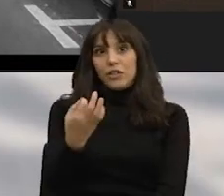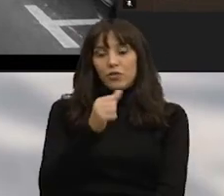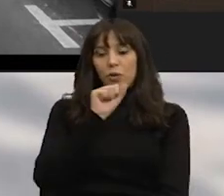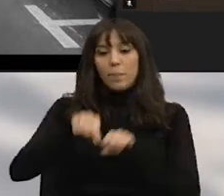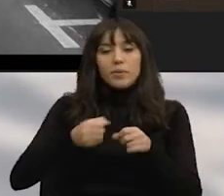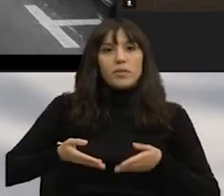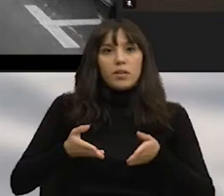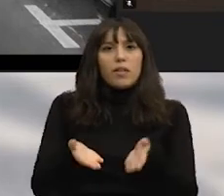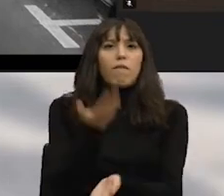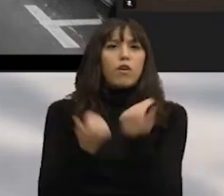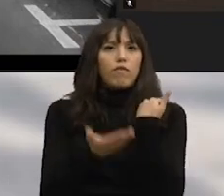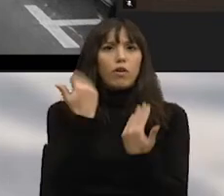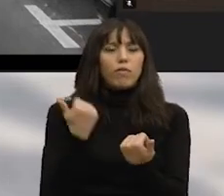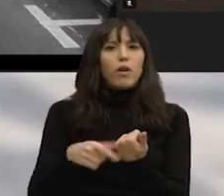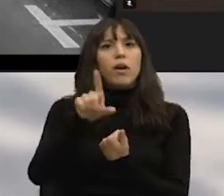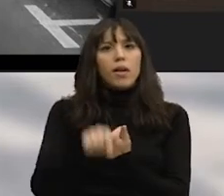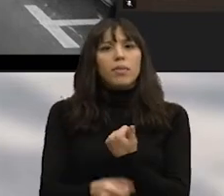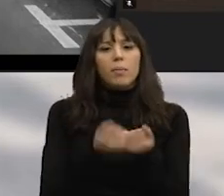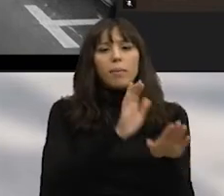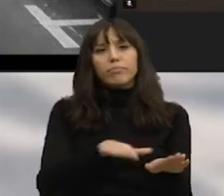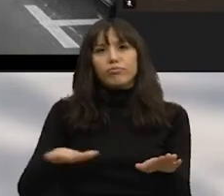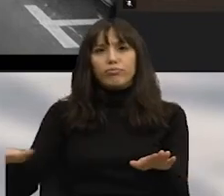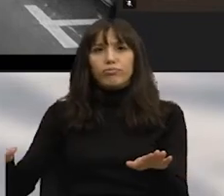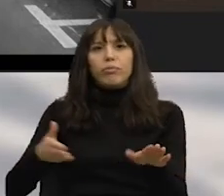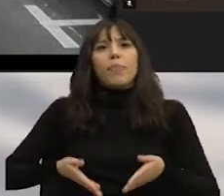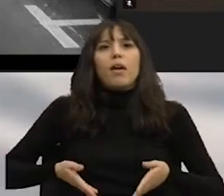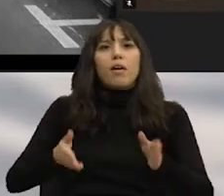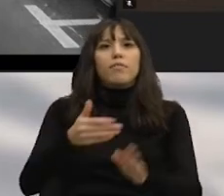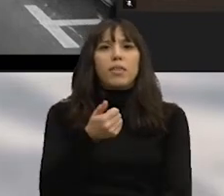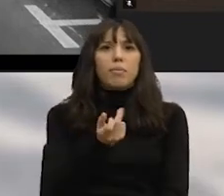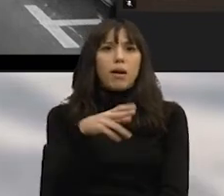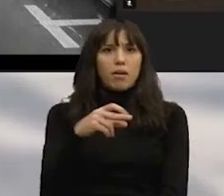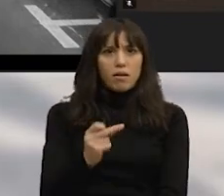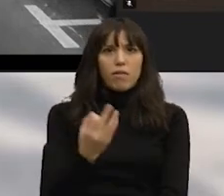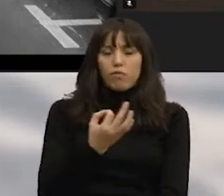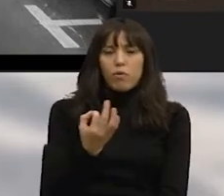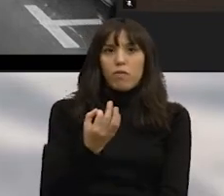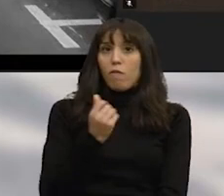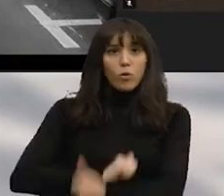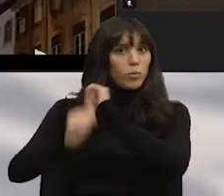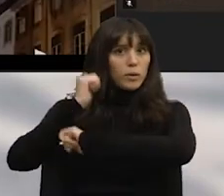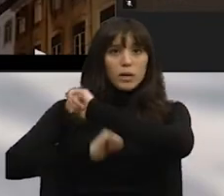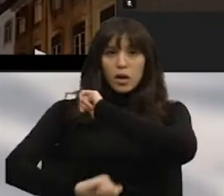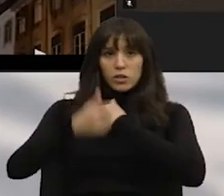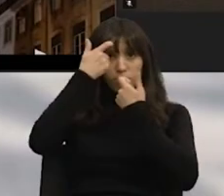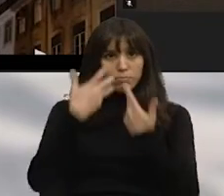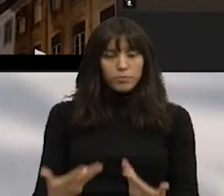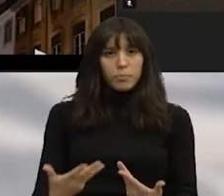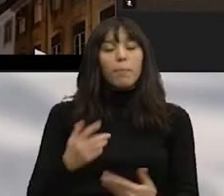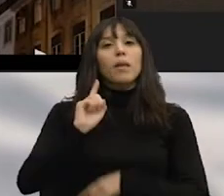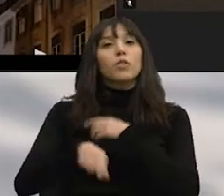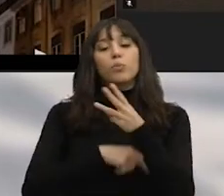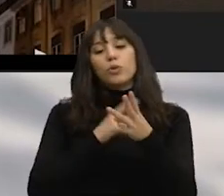a colocação de mais estacionamento na Avenida de Berna. A seguir, temos o colapso